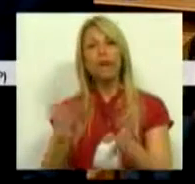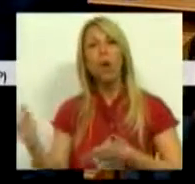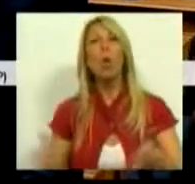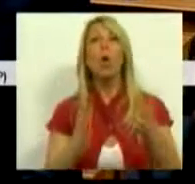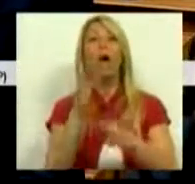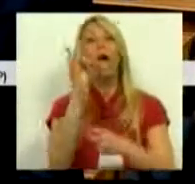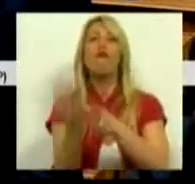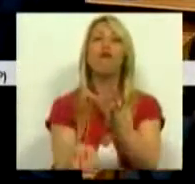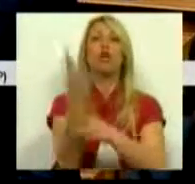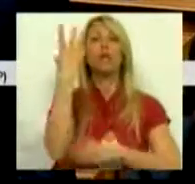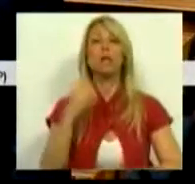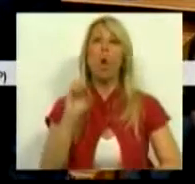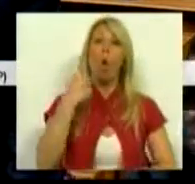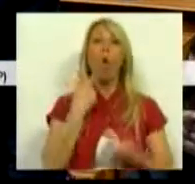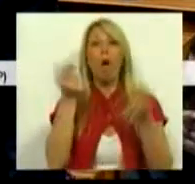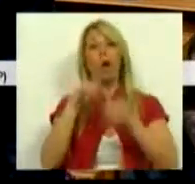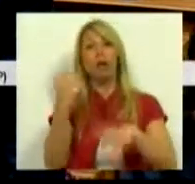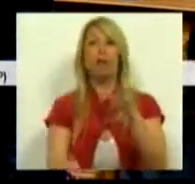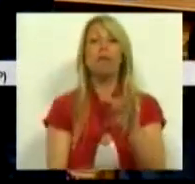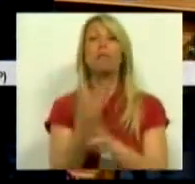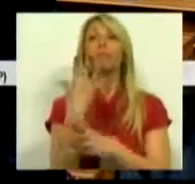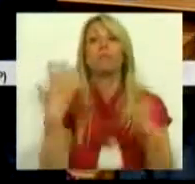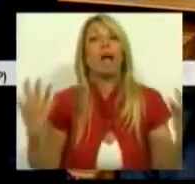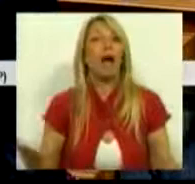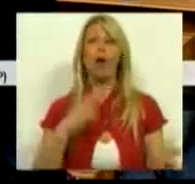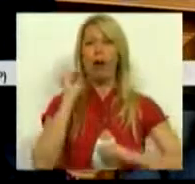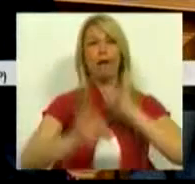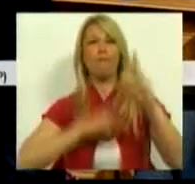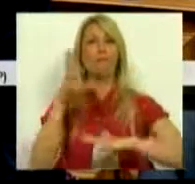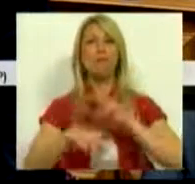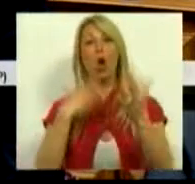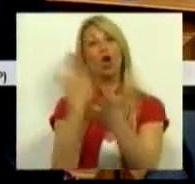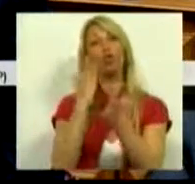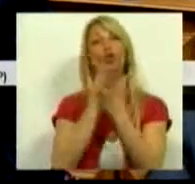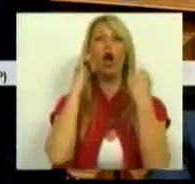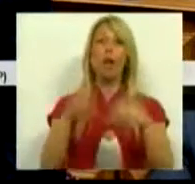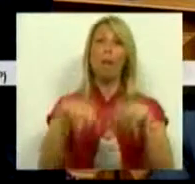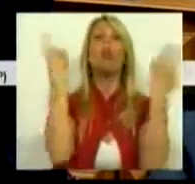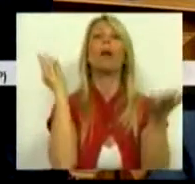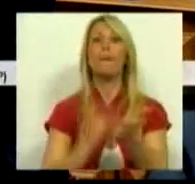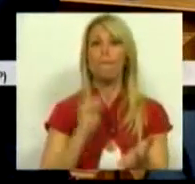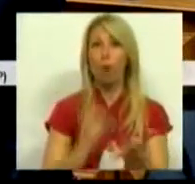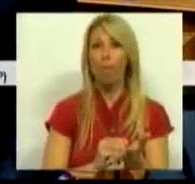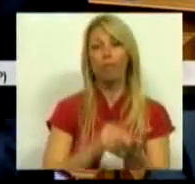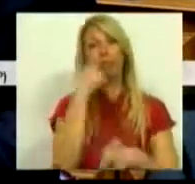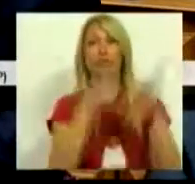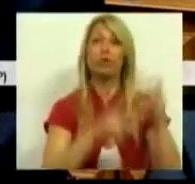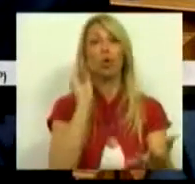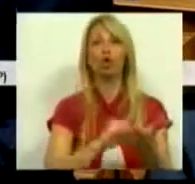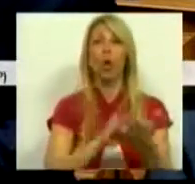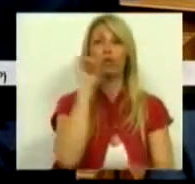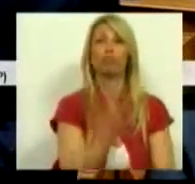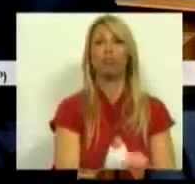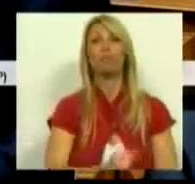fundação, ou da refundação, termo tanto agora em voga, de uma escola pública pobre para pobres. Essa